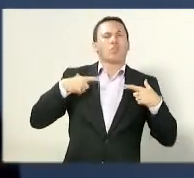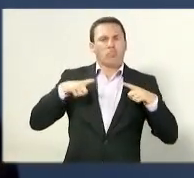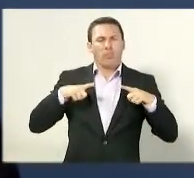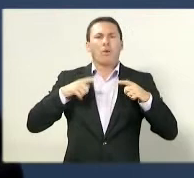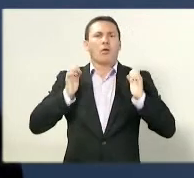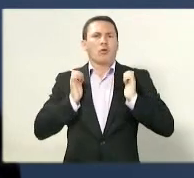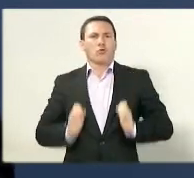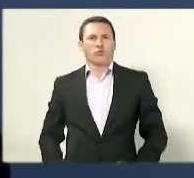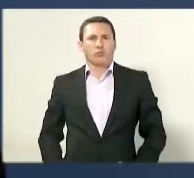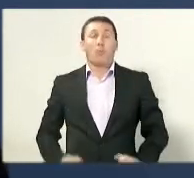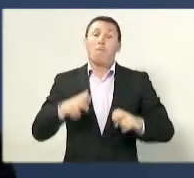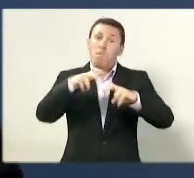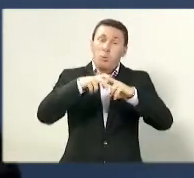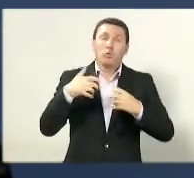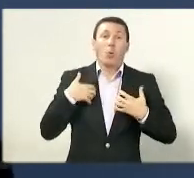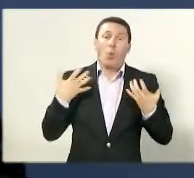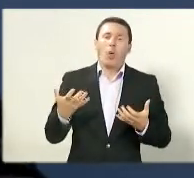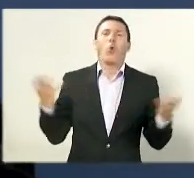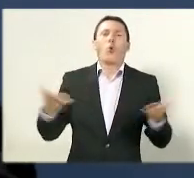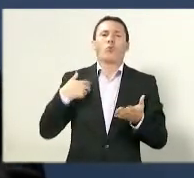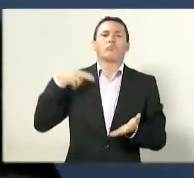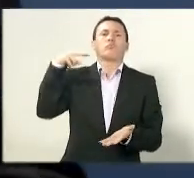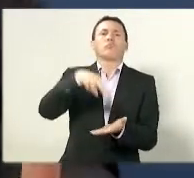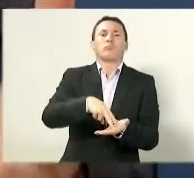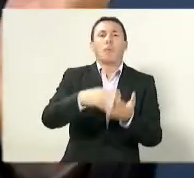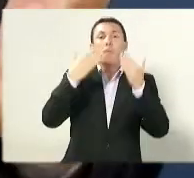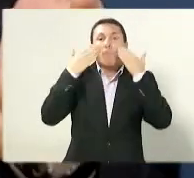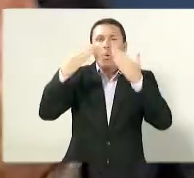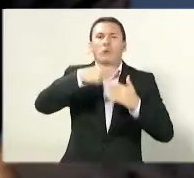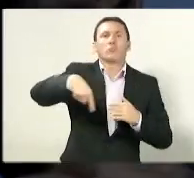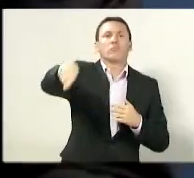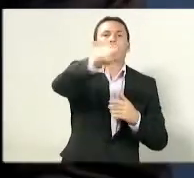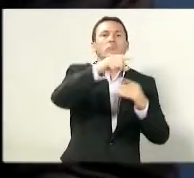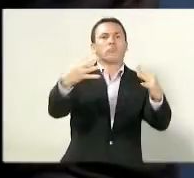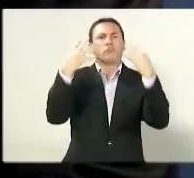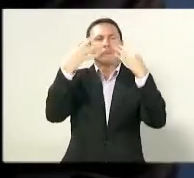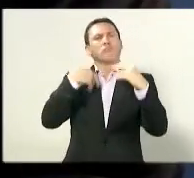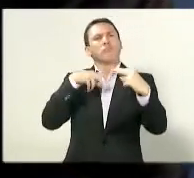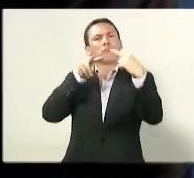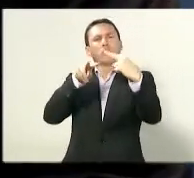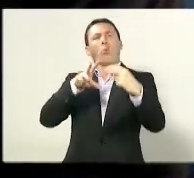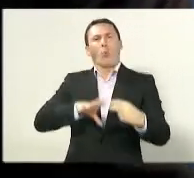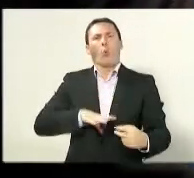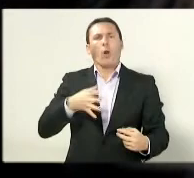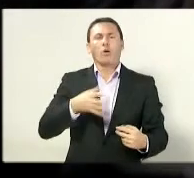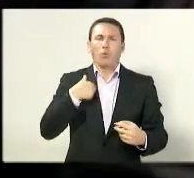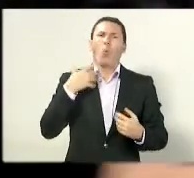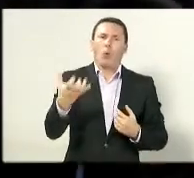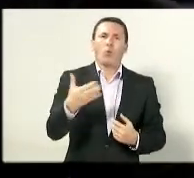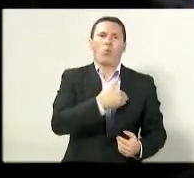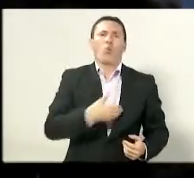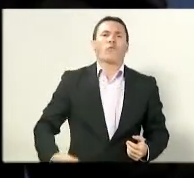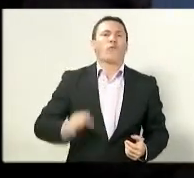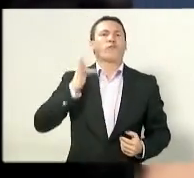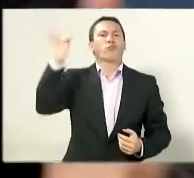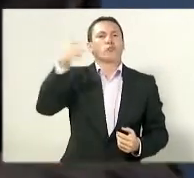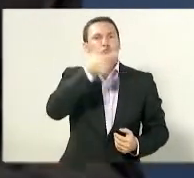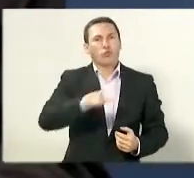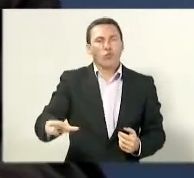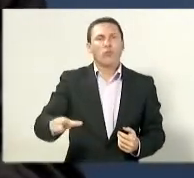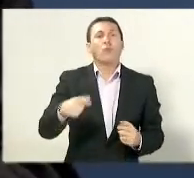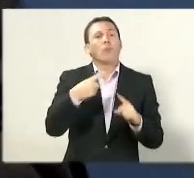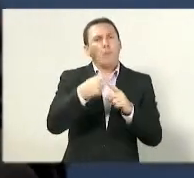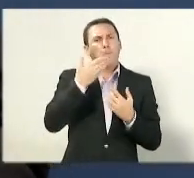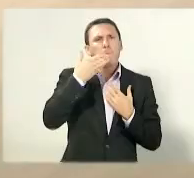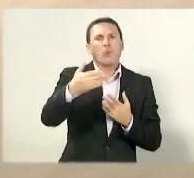olho e colocar de novo a minha candidatura. Pedindo oportunidade para que eu possa dar sequência ao trabalho que eu já estou fazendo no